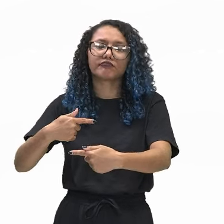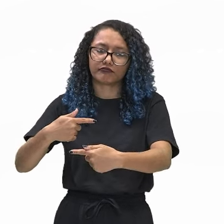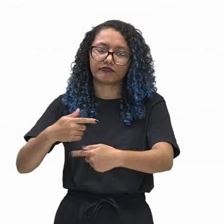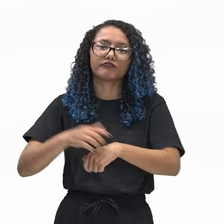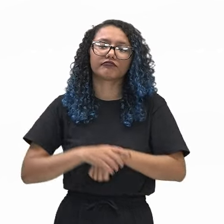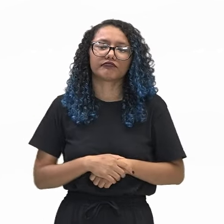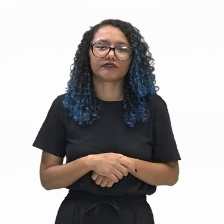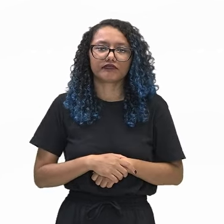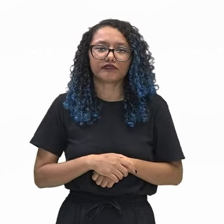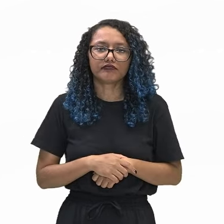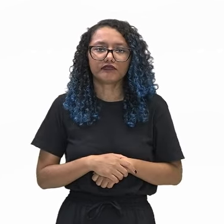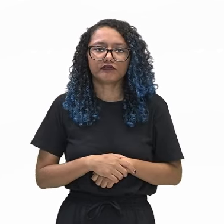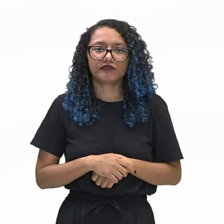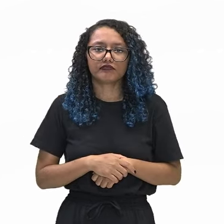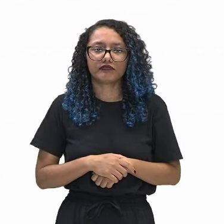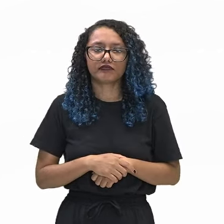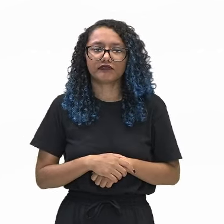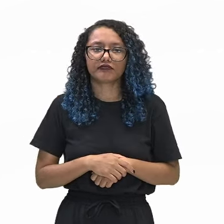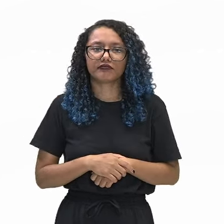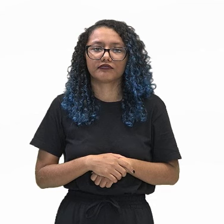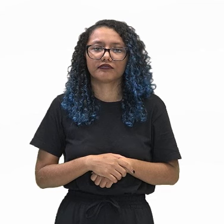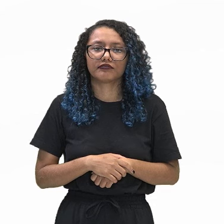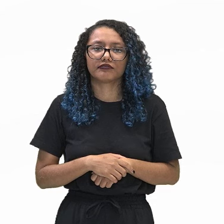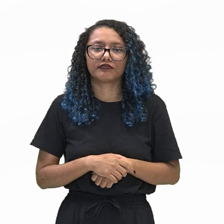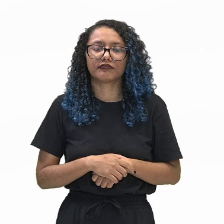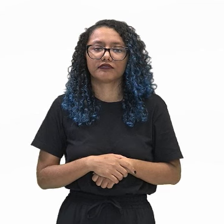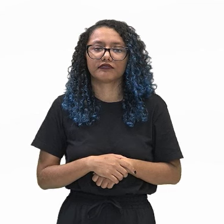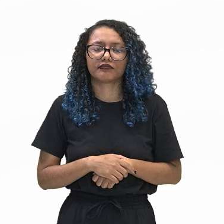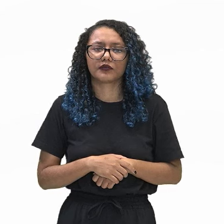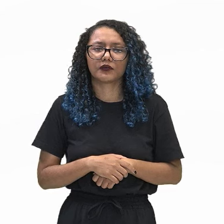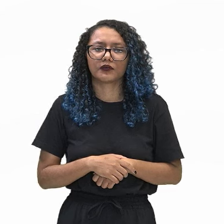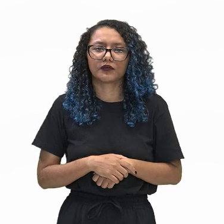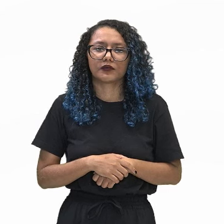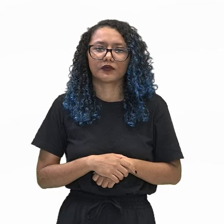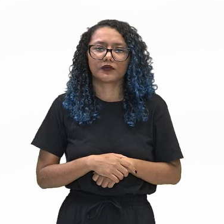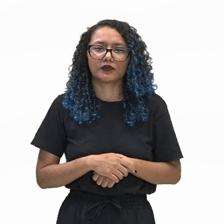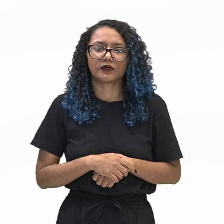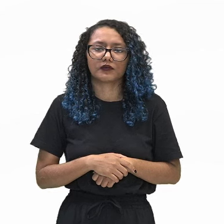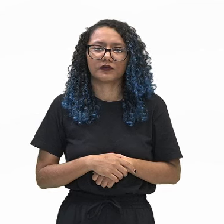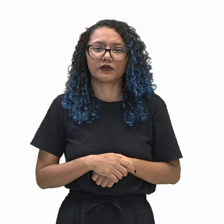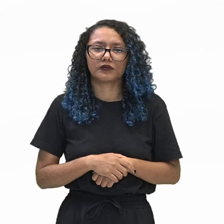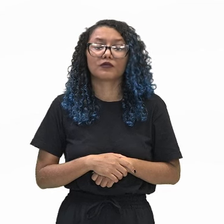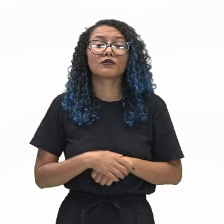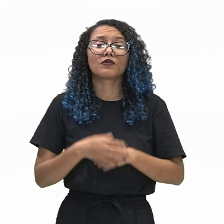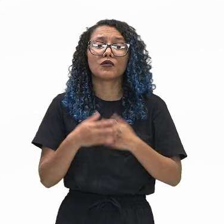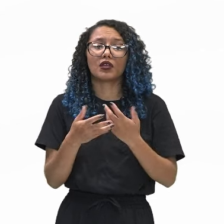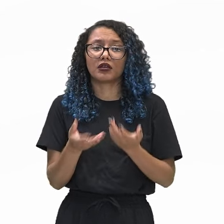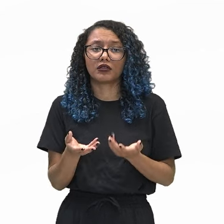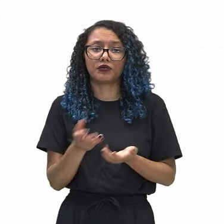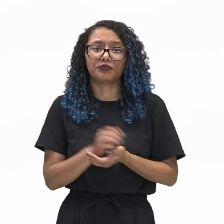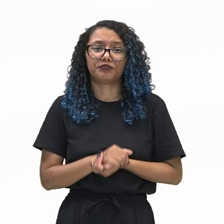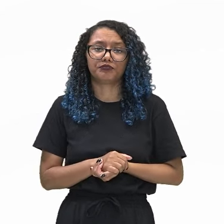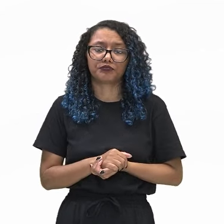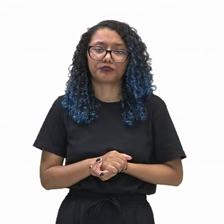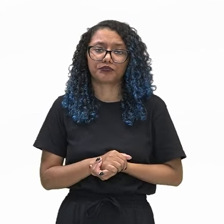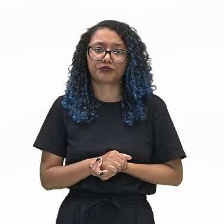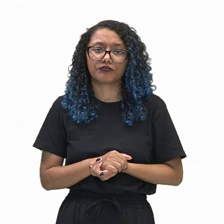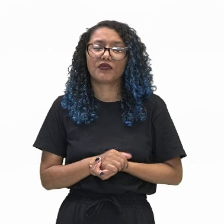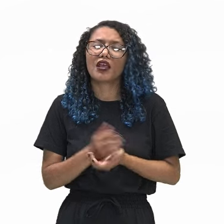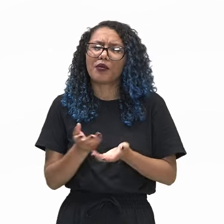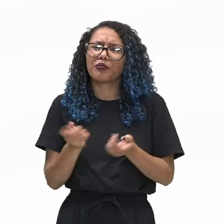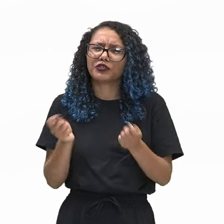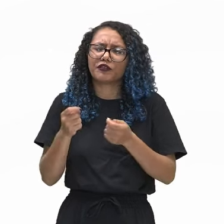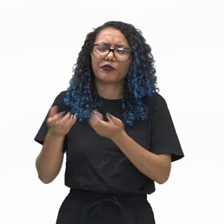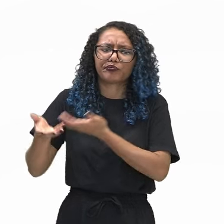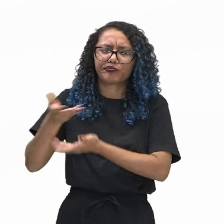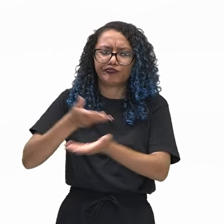Então, por se encontrarem no estado de disponibilidade, de aprendizagem da vida social e